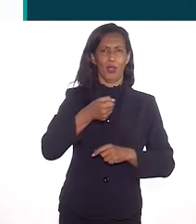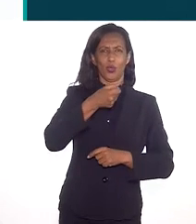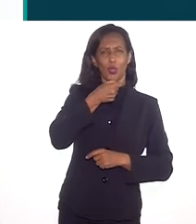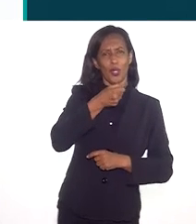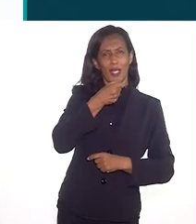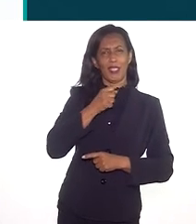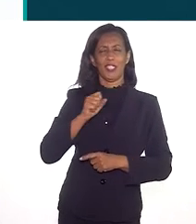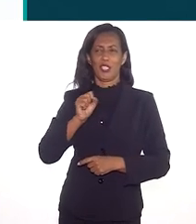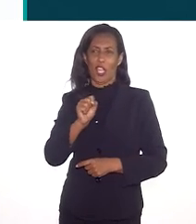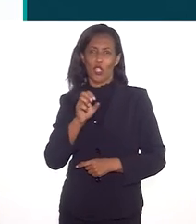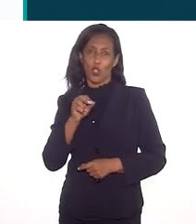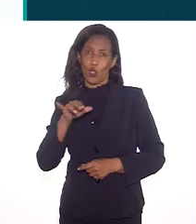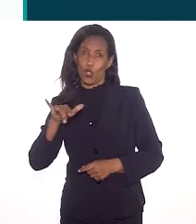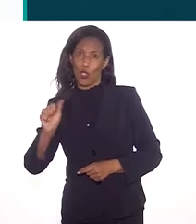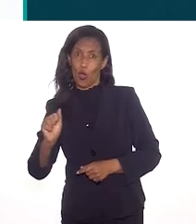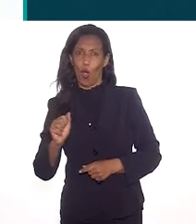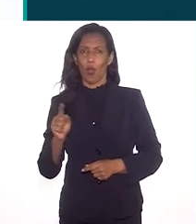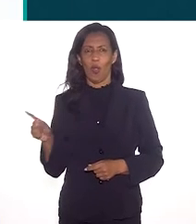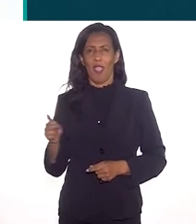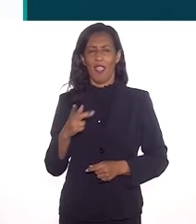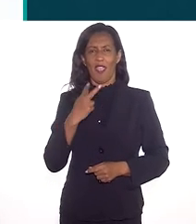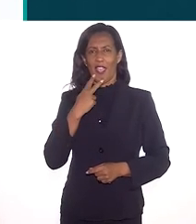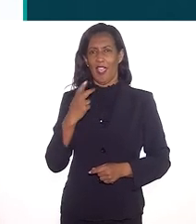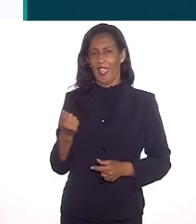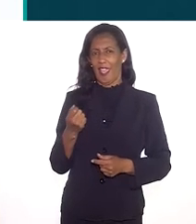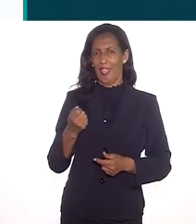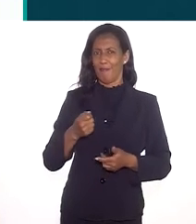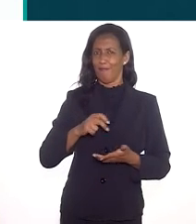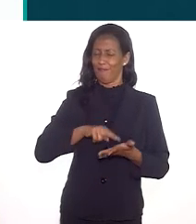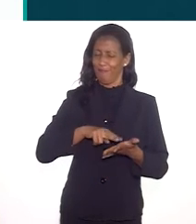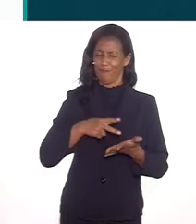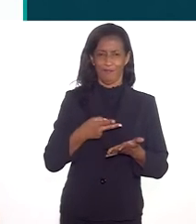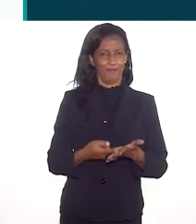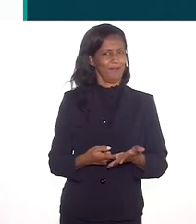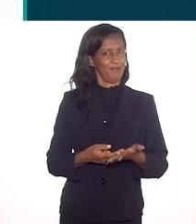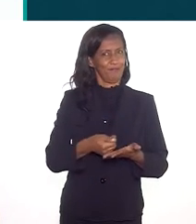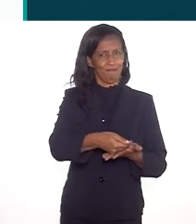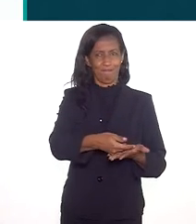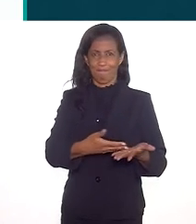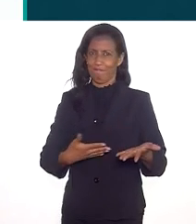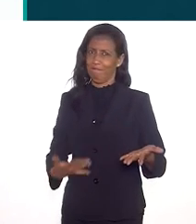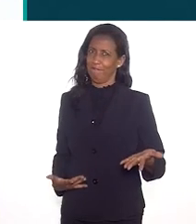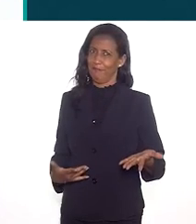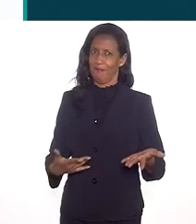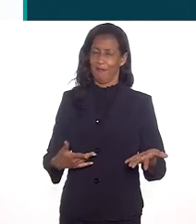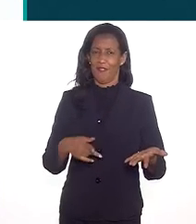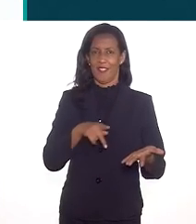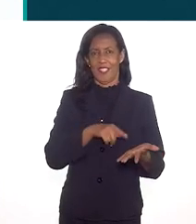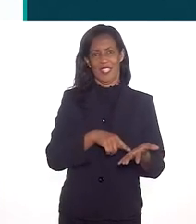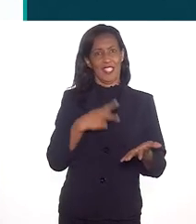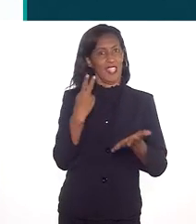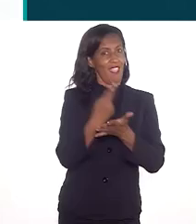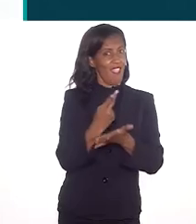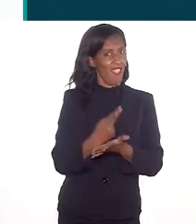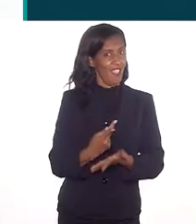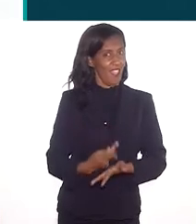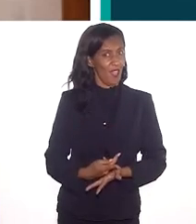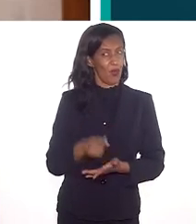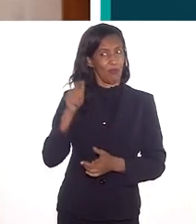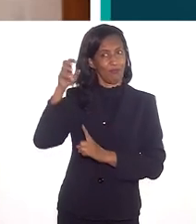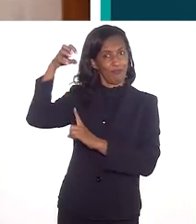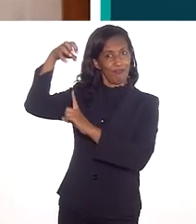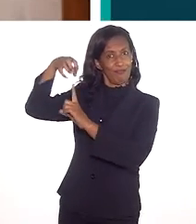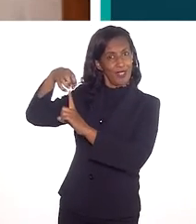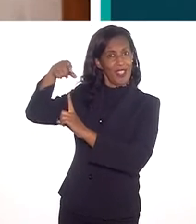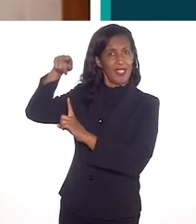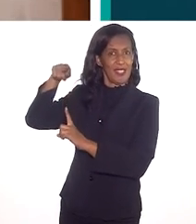sociólogos, jornalistas, enfim, todos nós, é desmentir essa história, desmistificar essa ideia dessa princesa redentora.